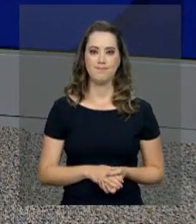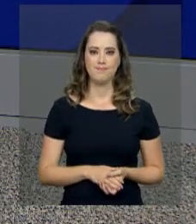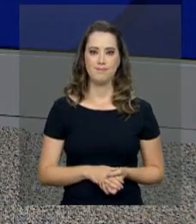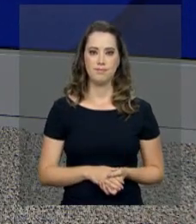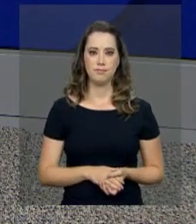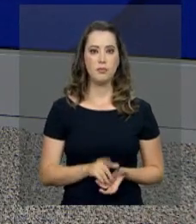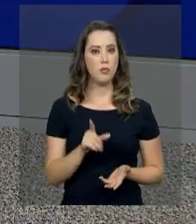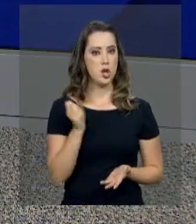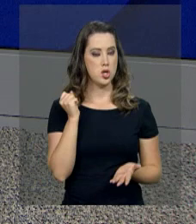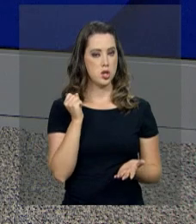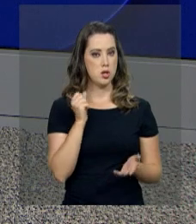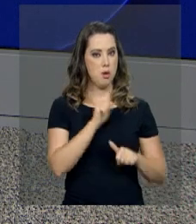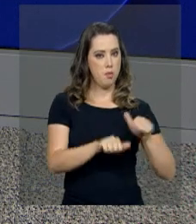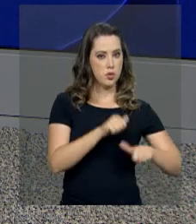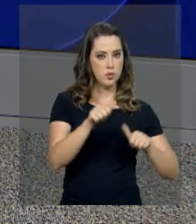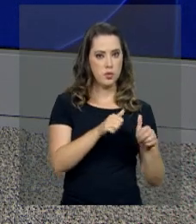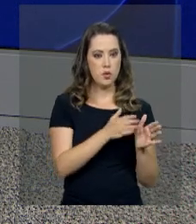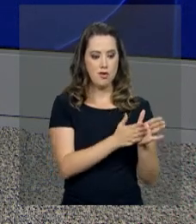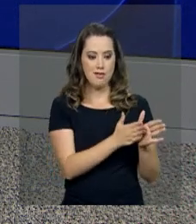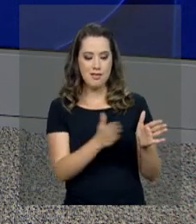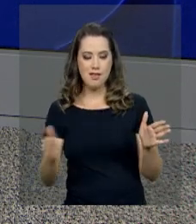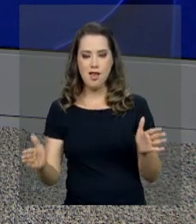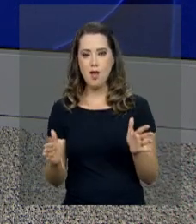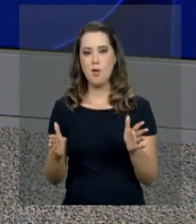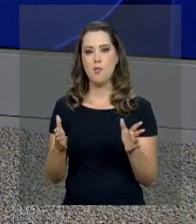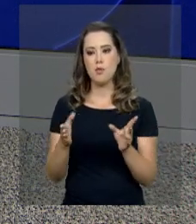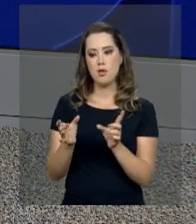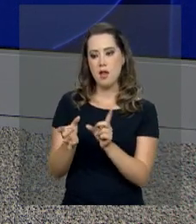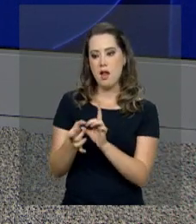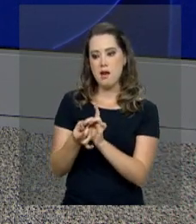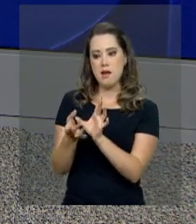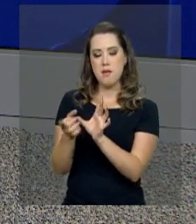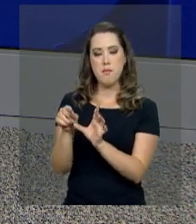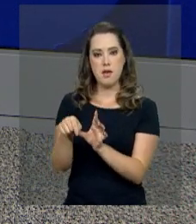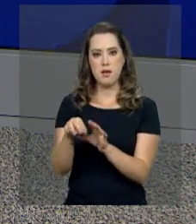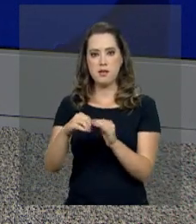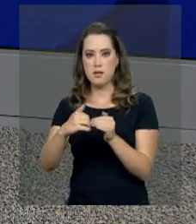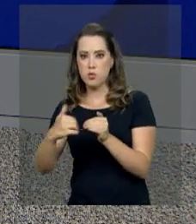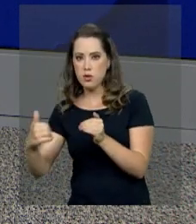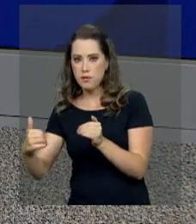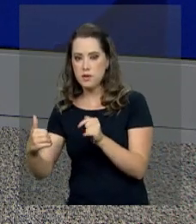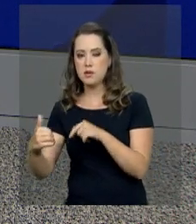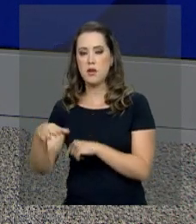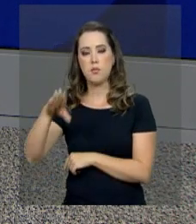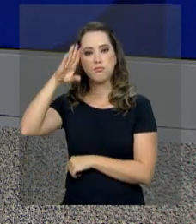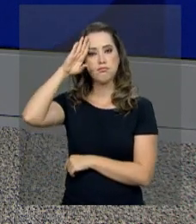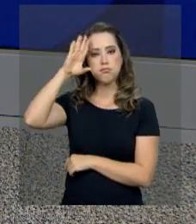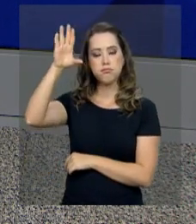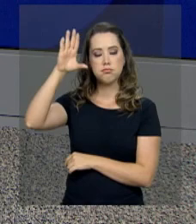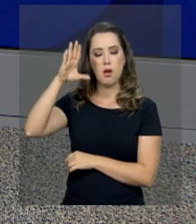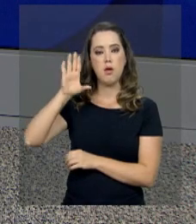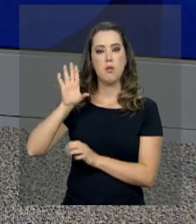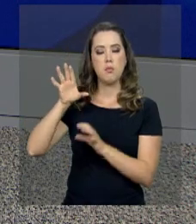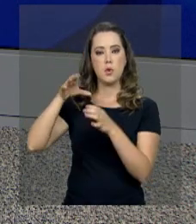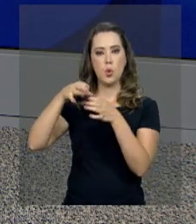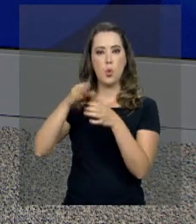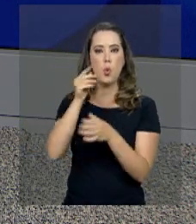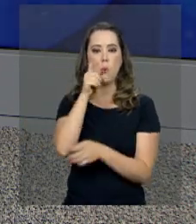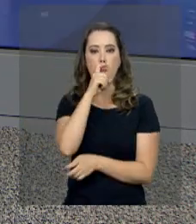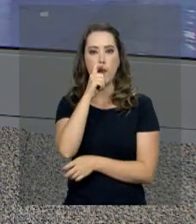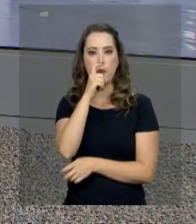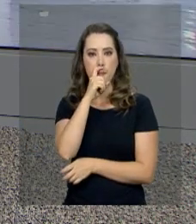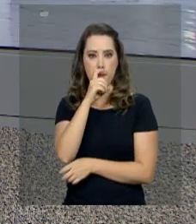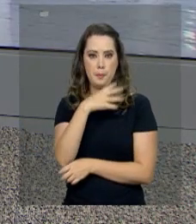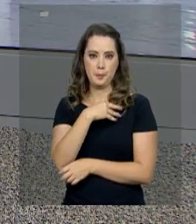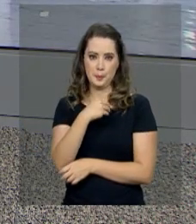Foi modificado o prazo da licença-paternidade nas Forças Armadas. Ao vivo do Palácio do Planalto, a repórter Daniele